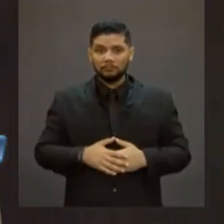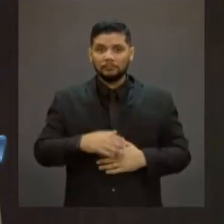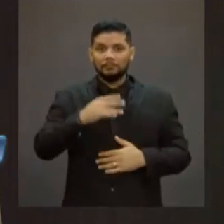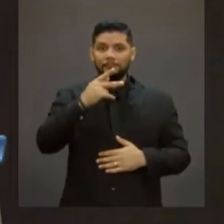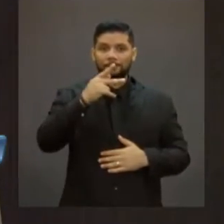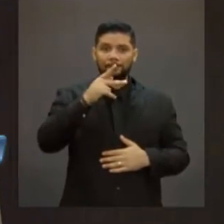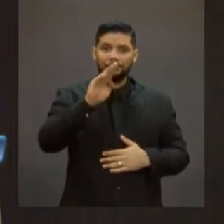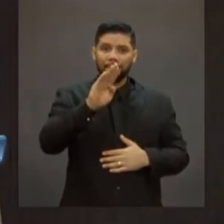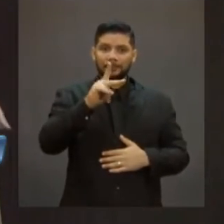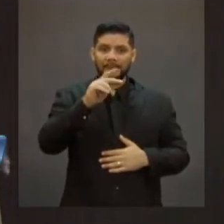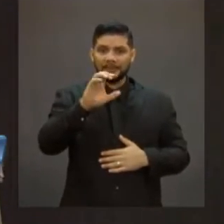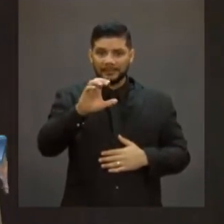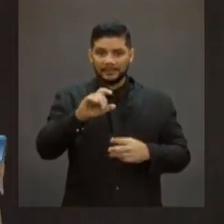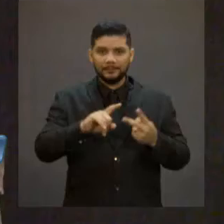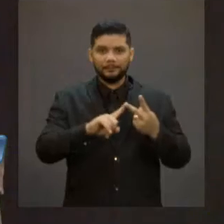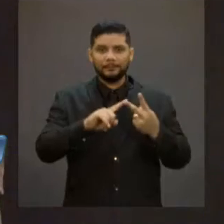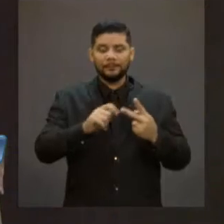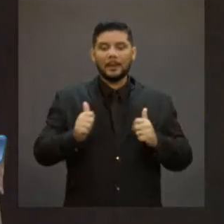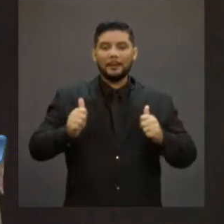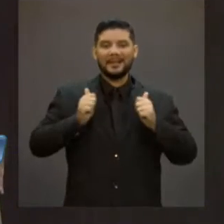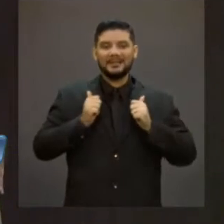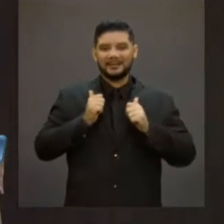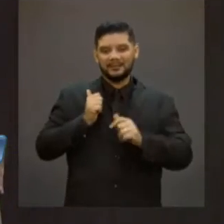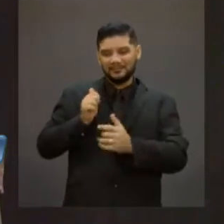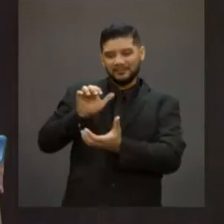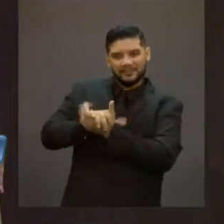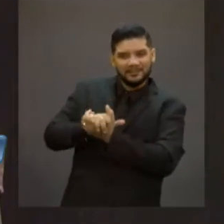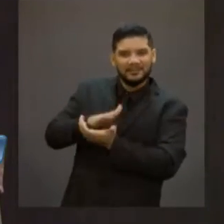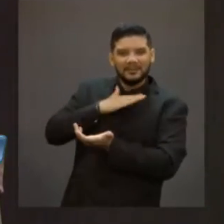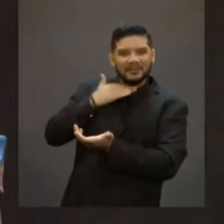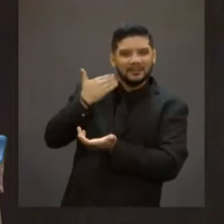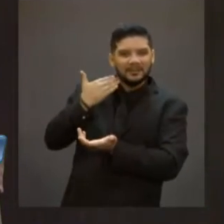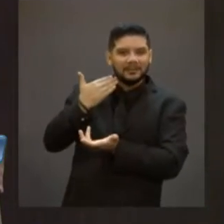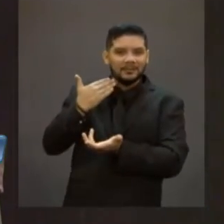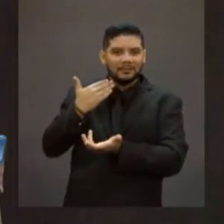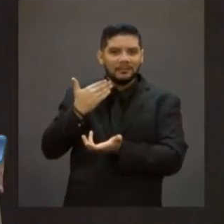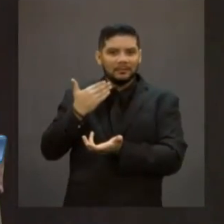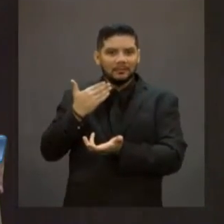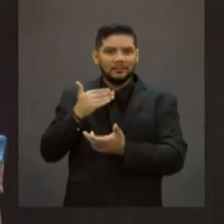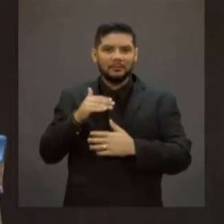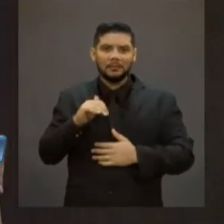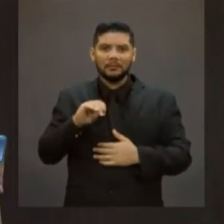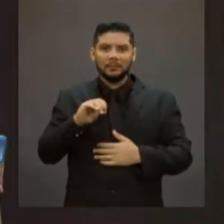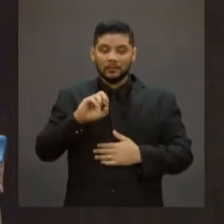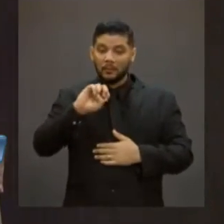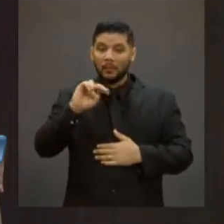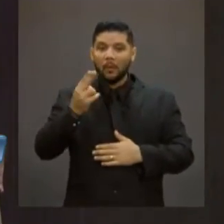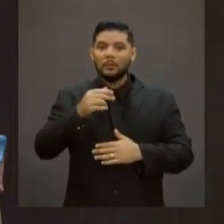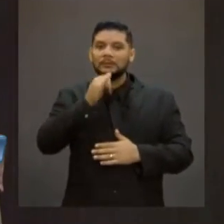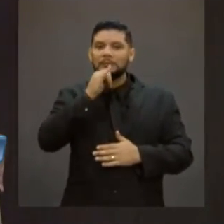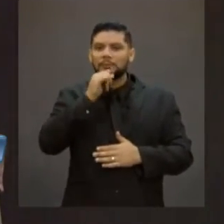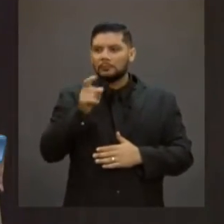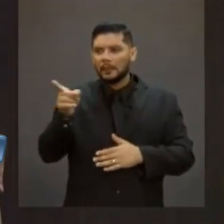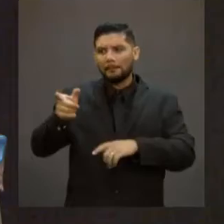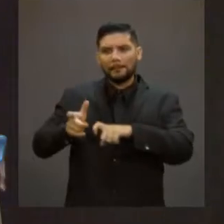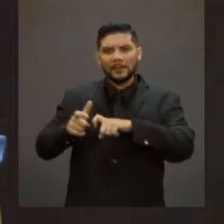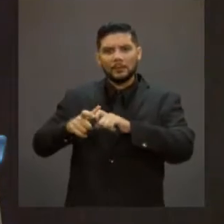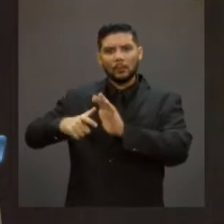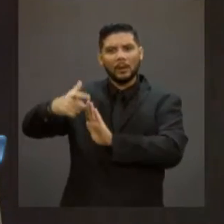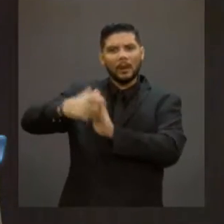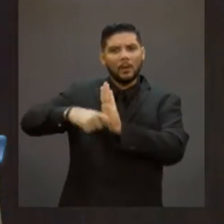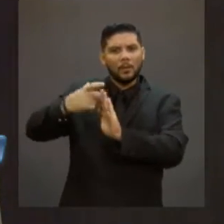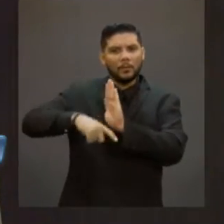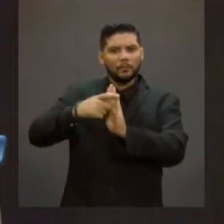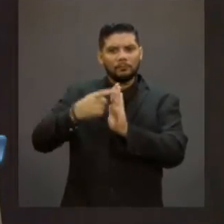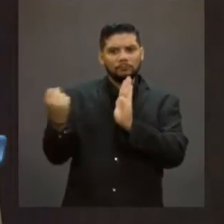BPC, pensão por morte, situações, por exemplo, que junto ao laudo pericial do médico perito é